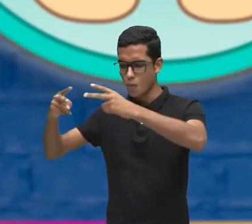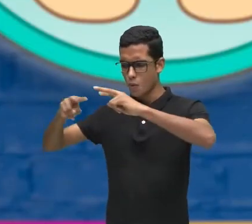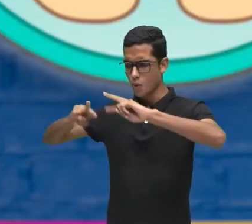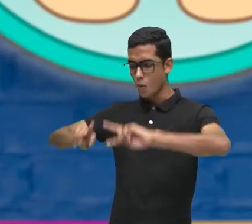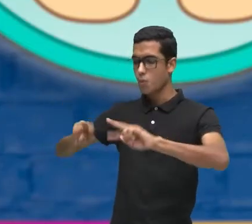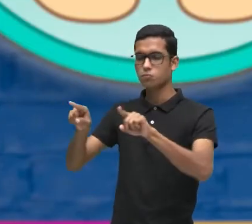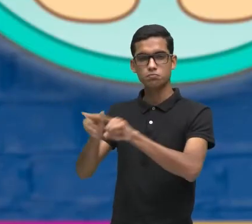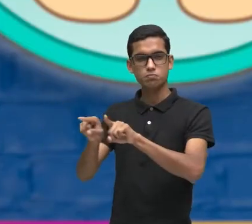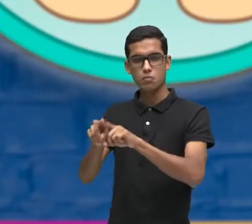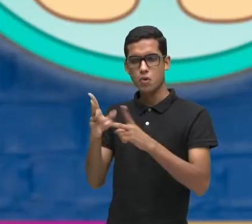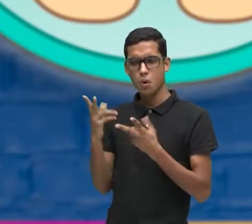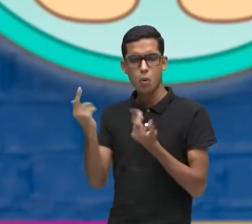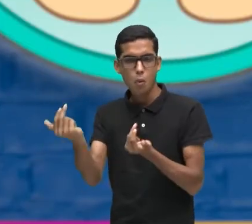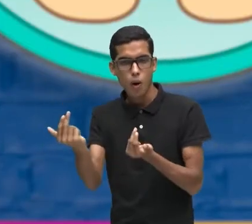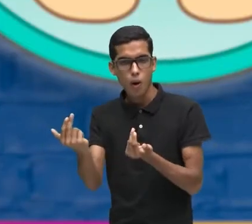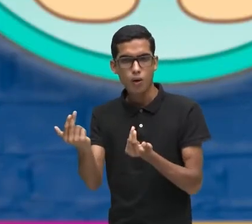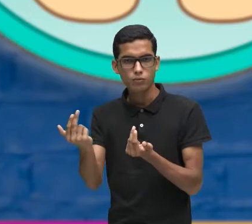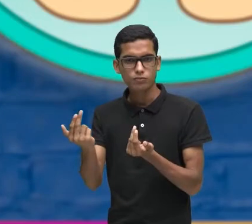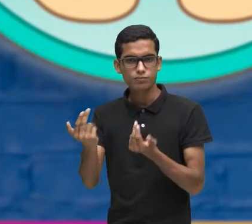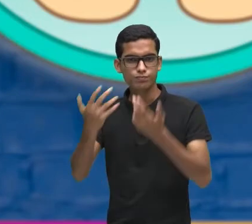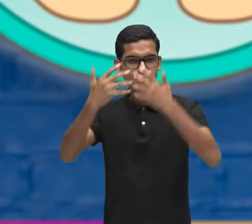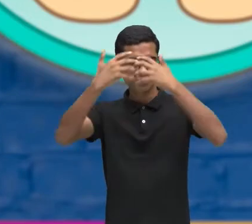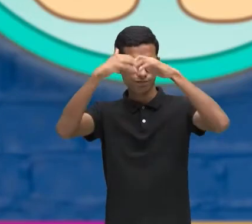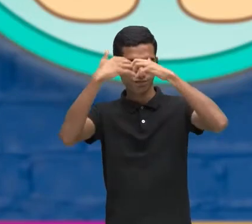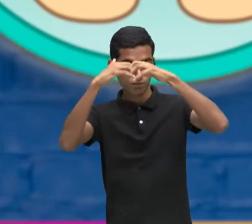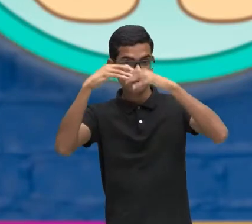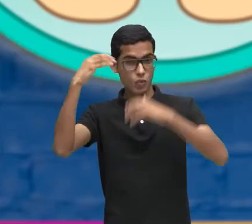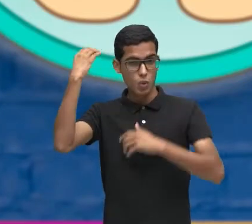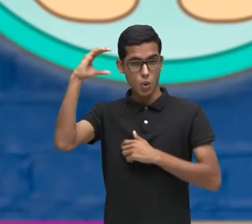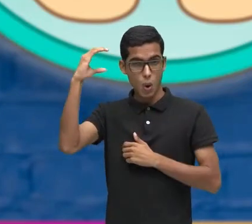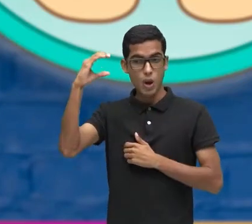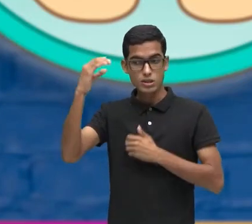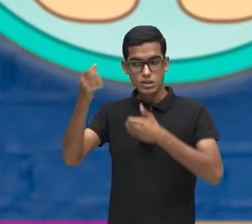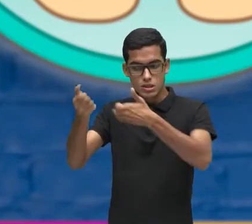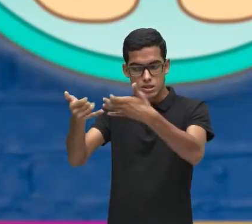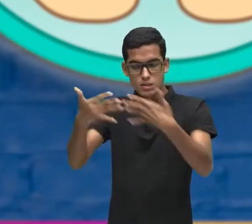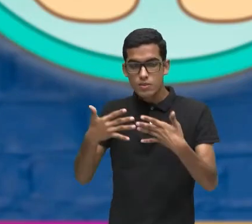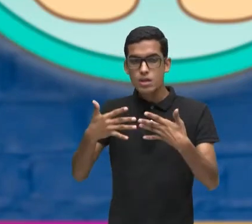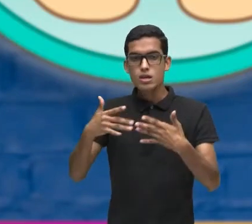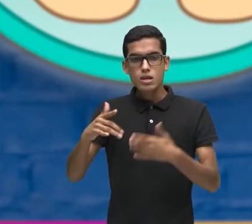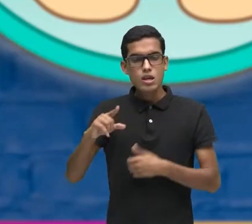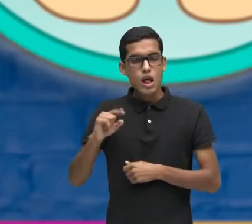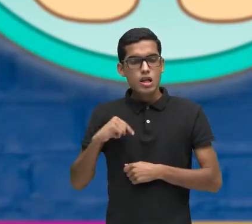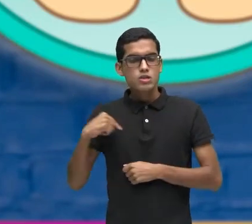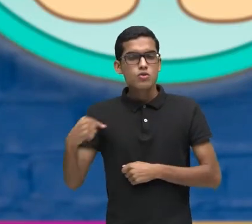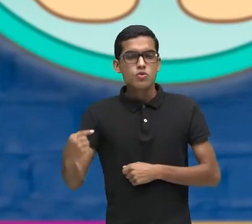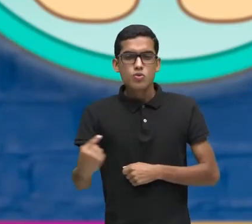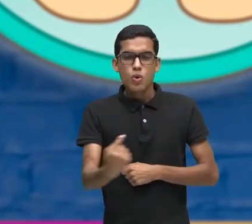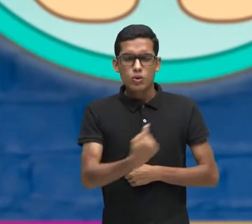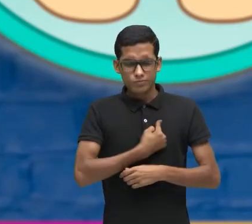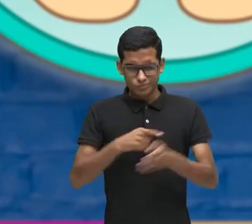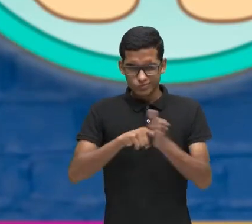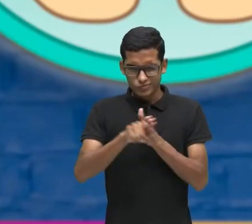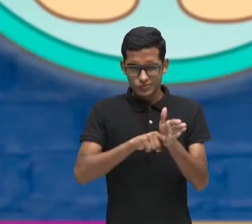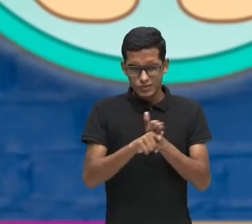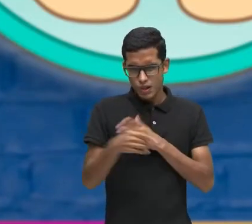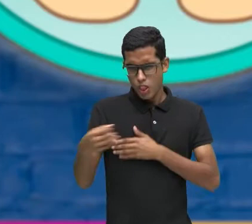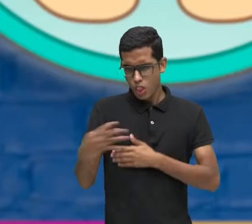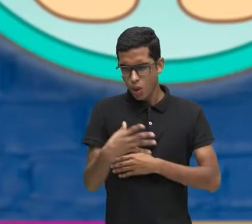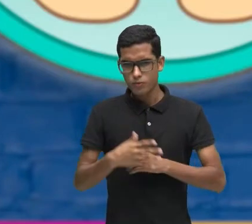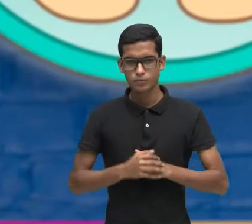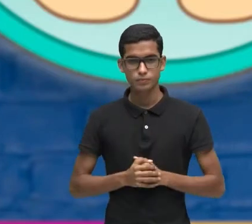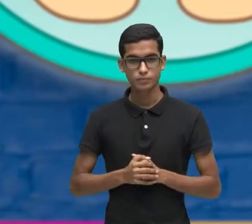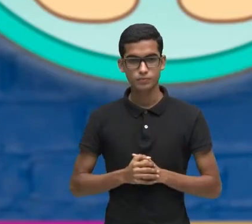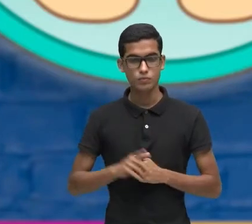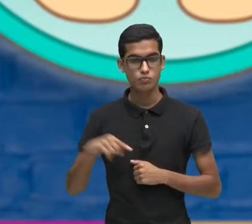Esvaziar neurociência Ela vem nos Dizendo Que nós É uma pesquisa Recente Nós podemos